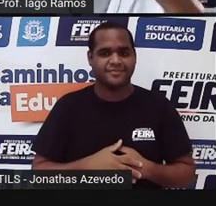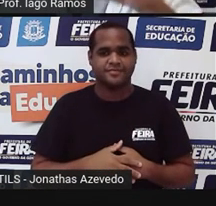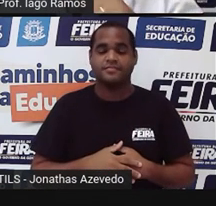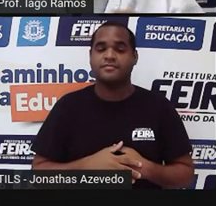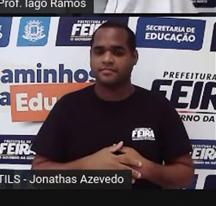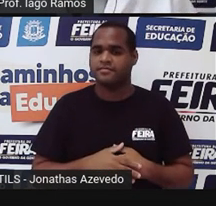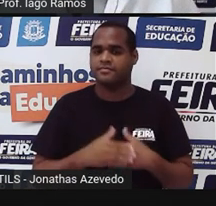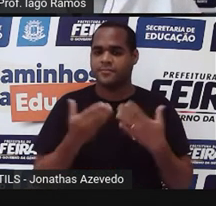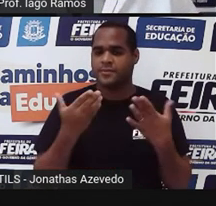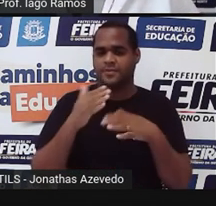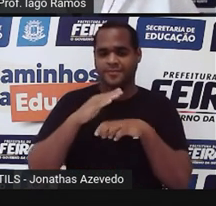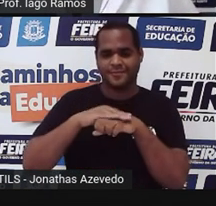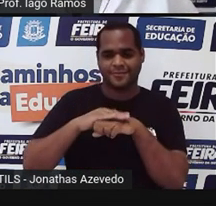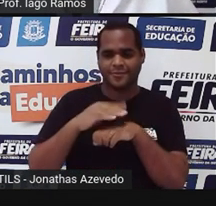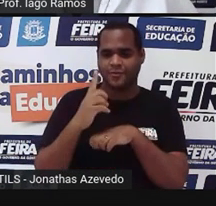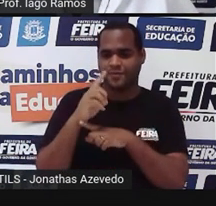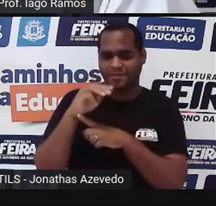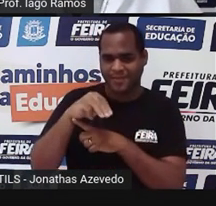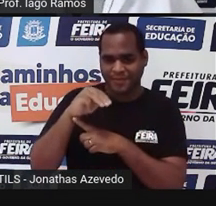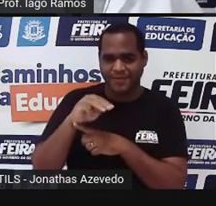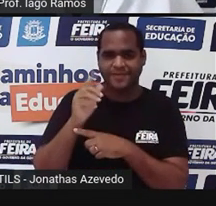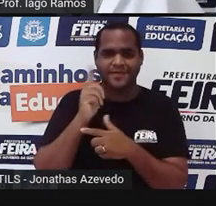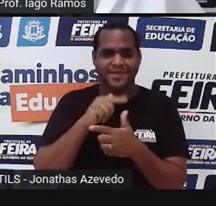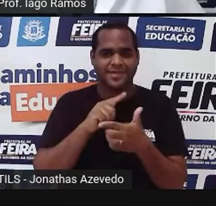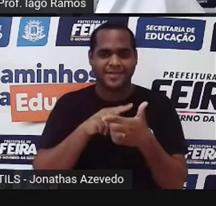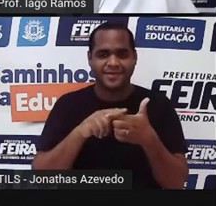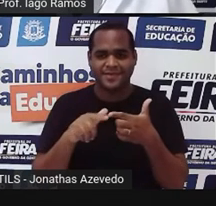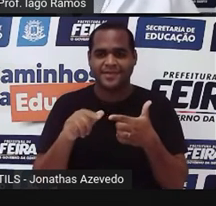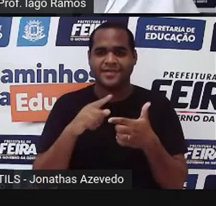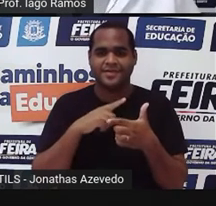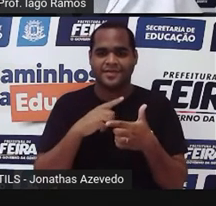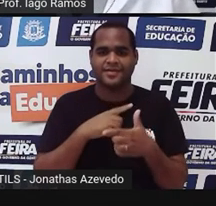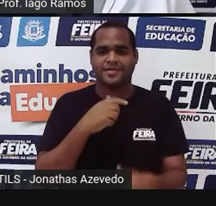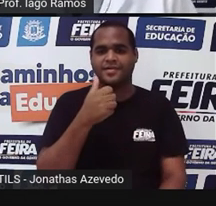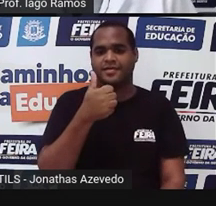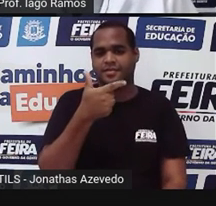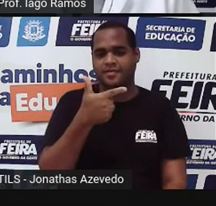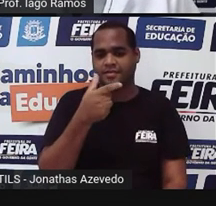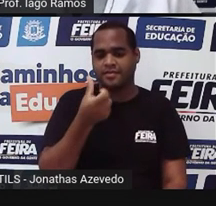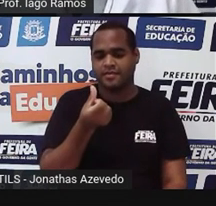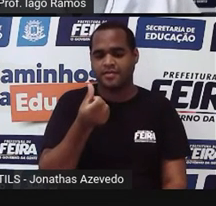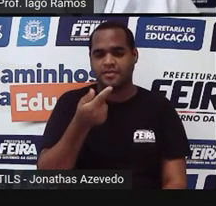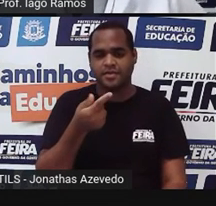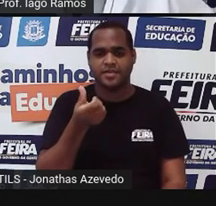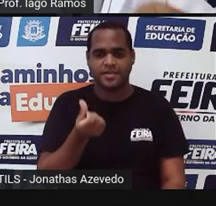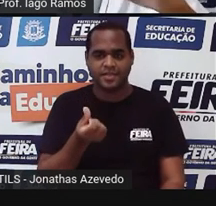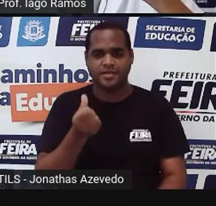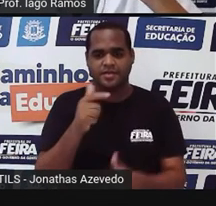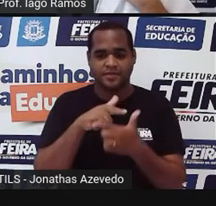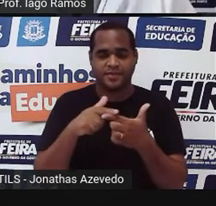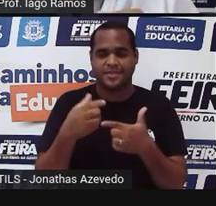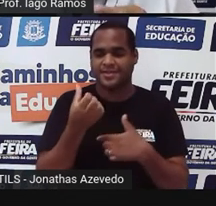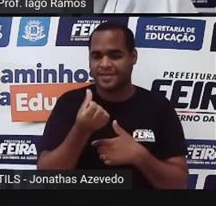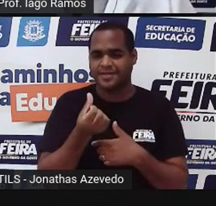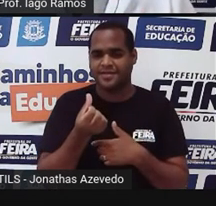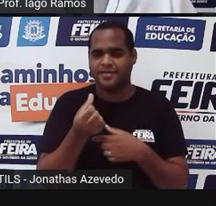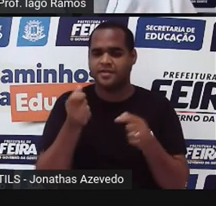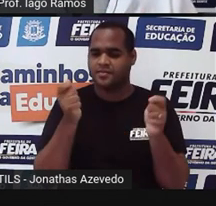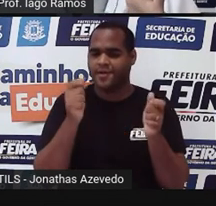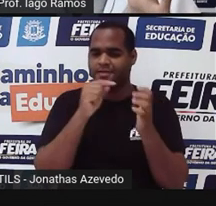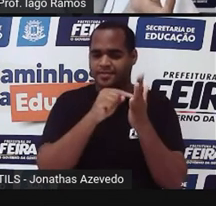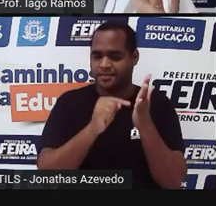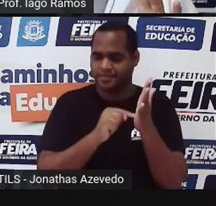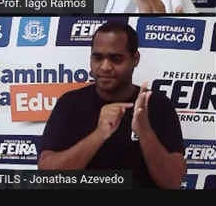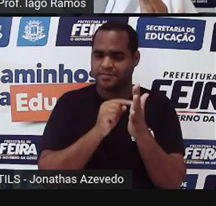eu quero que você faça um minutinho, faça essa divisão. 1.276 dividido por 6. Você pode até usar a